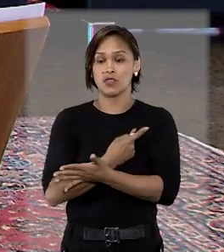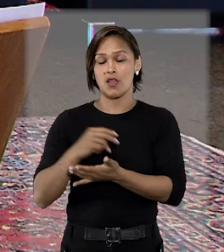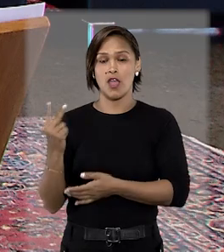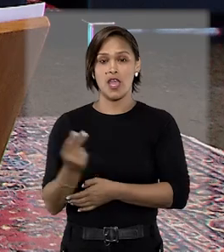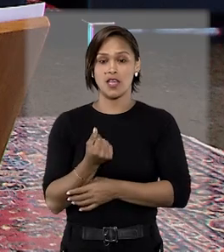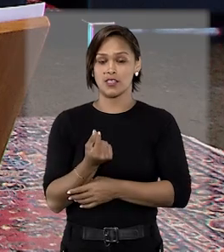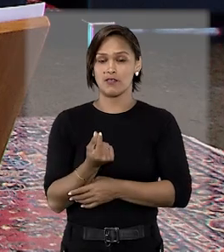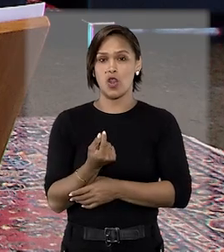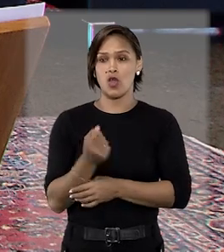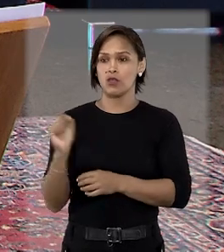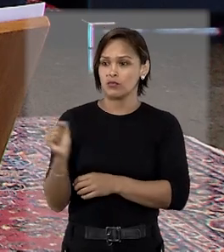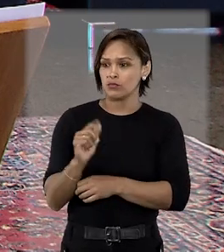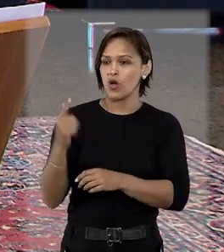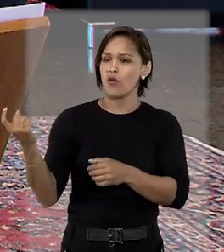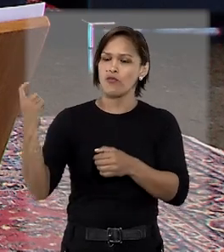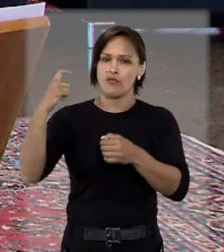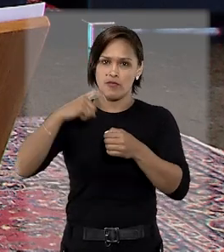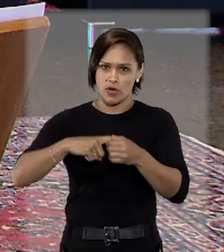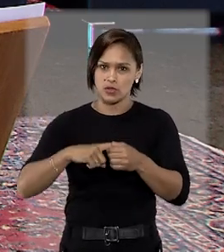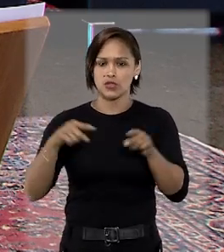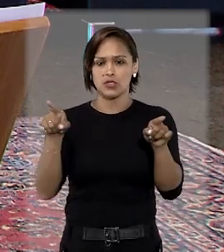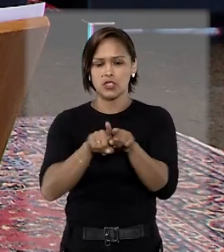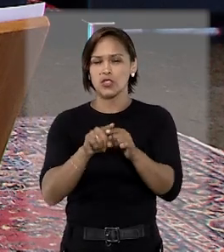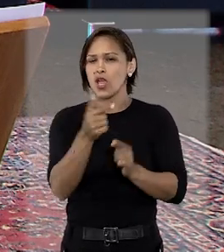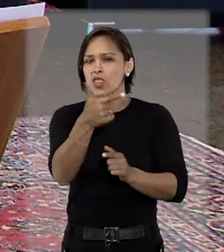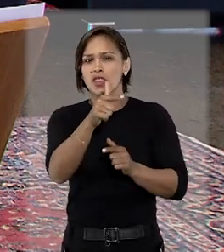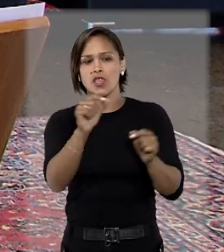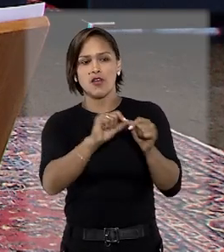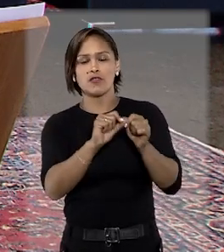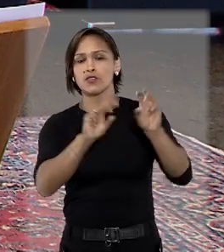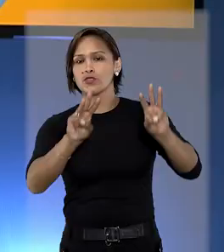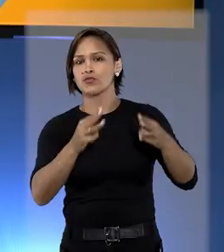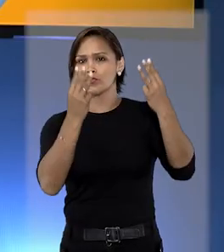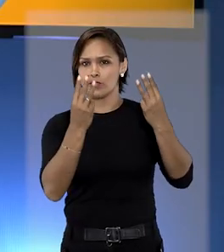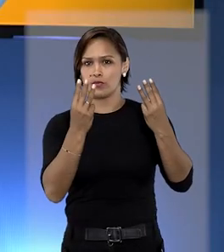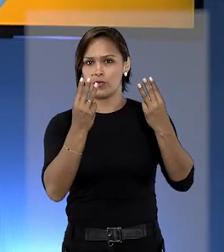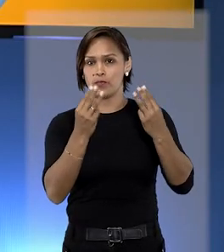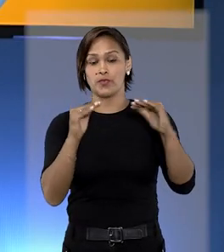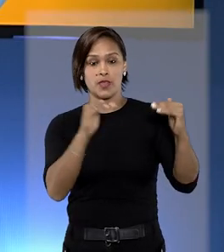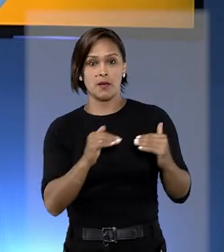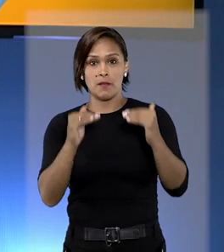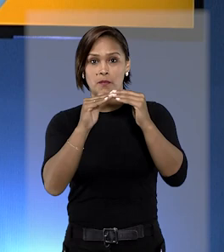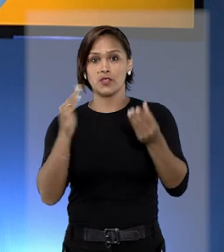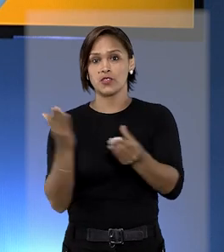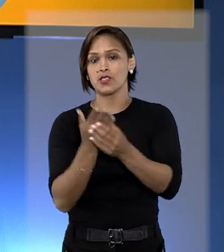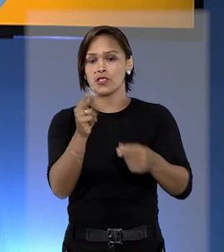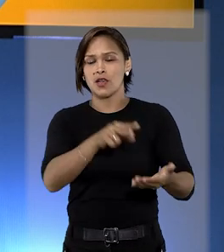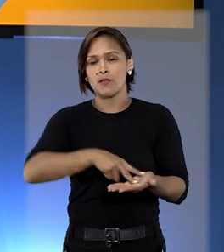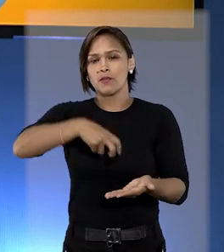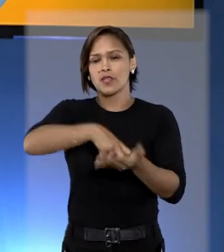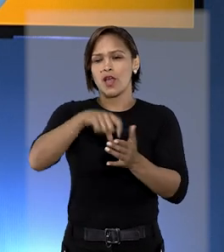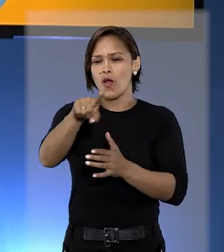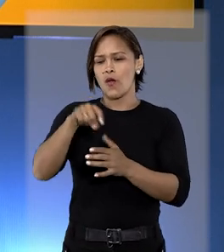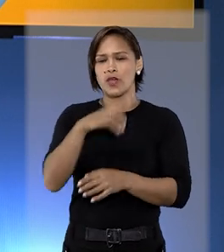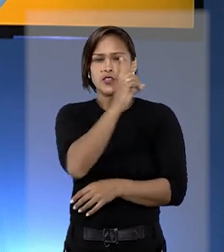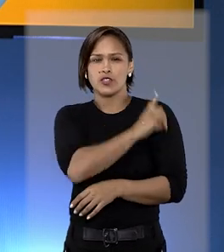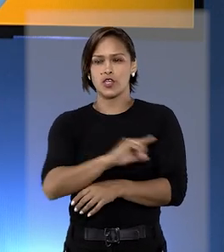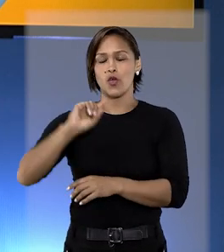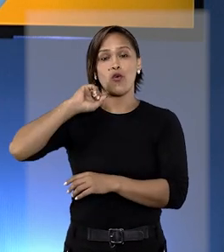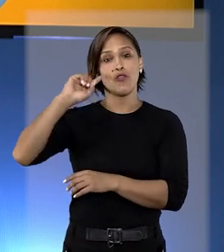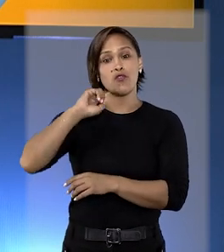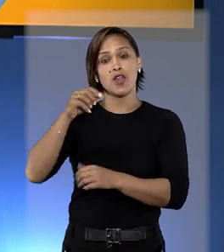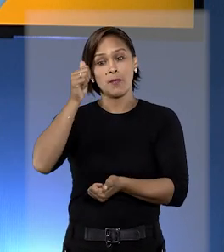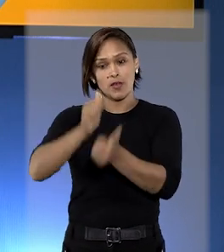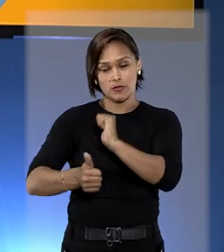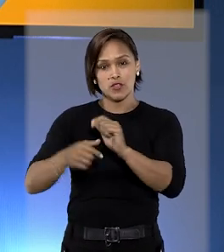valores podem ser recuperados diante da não realização do show. Mantida ação penal contra ex-diretor do Flamengo,